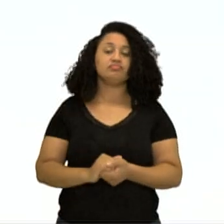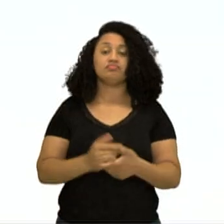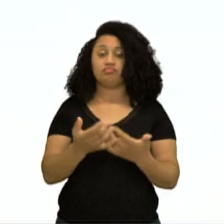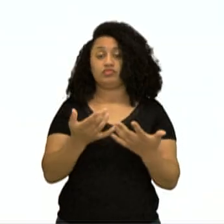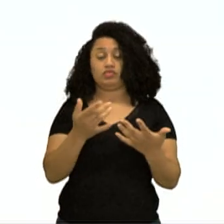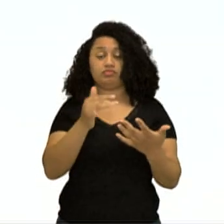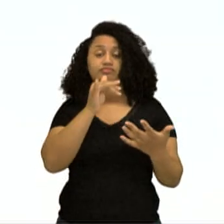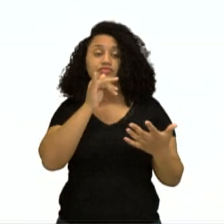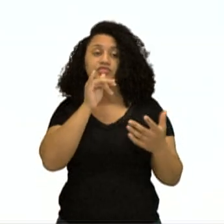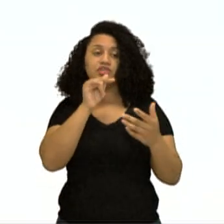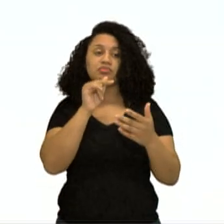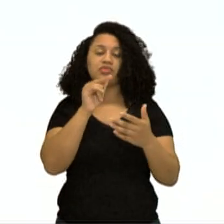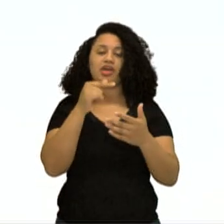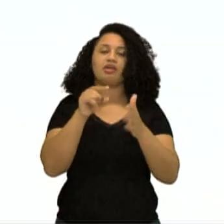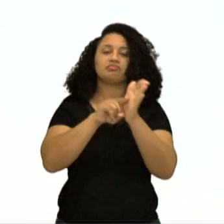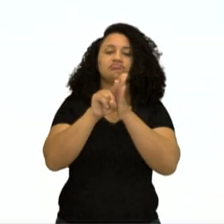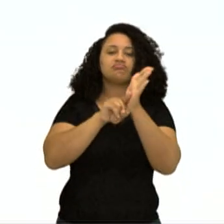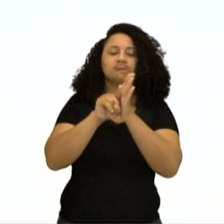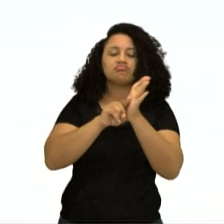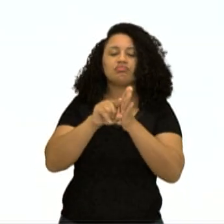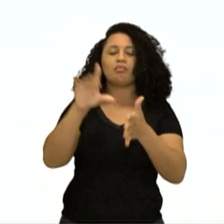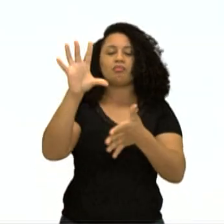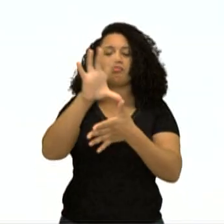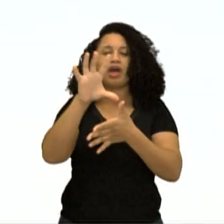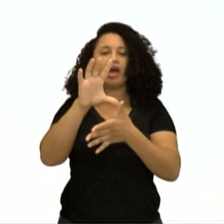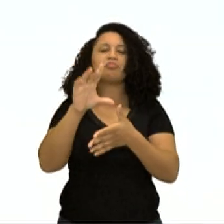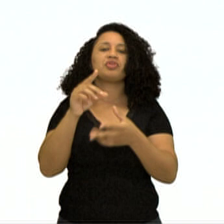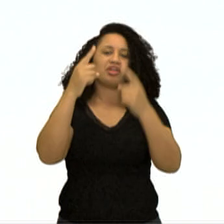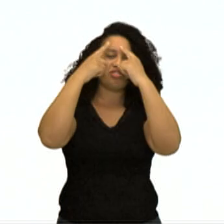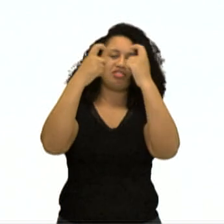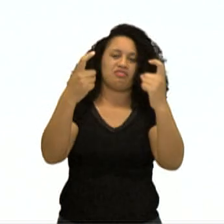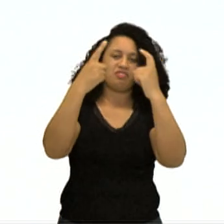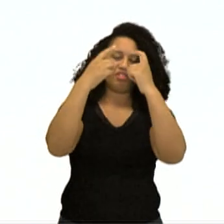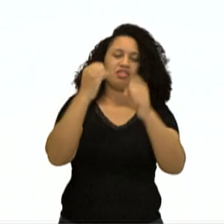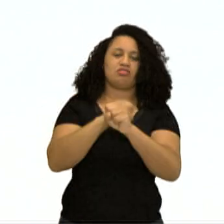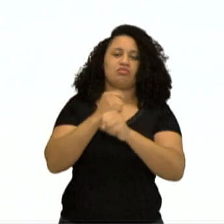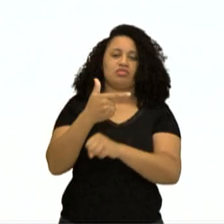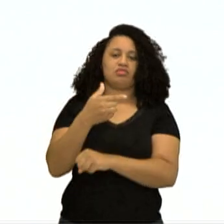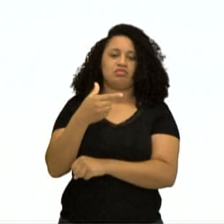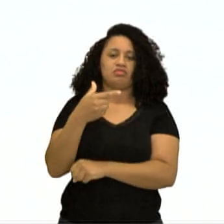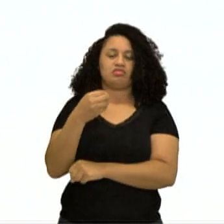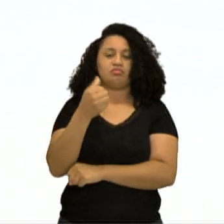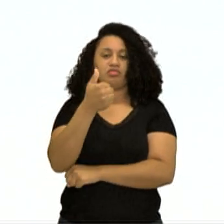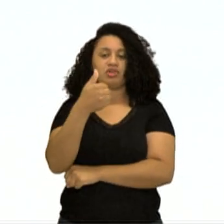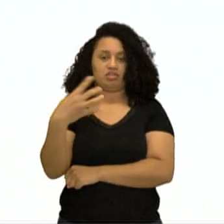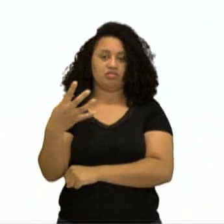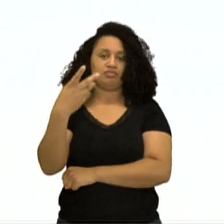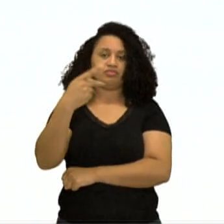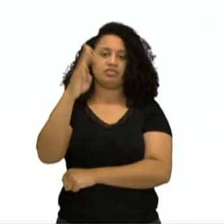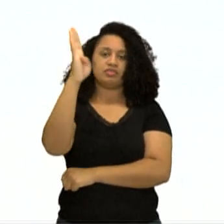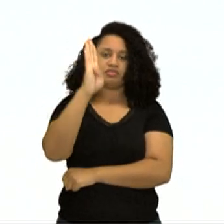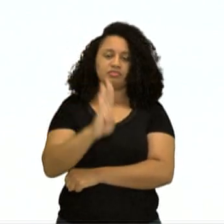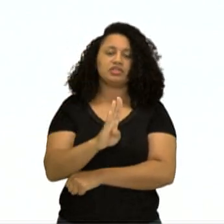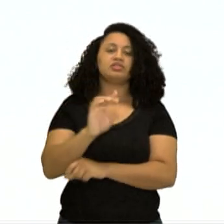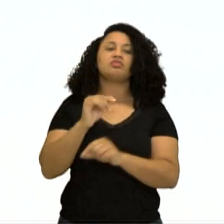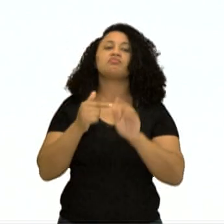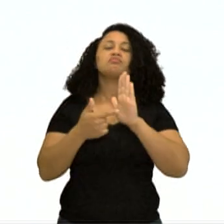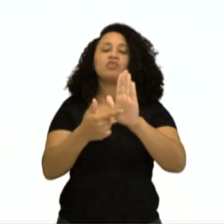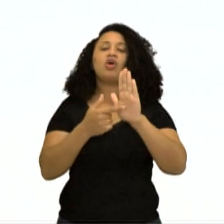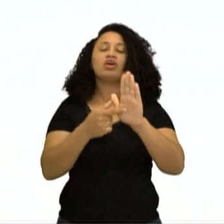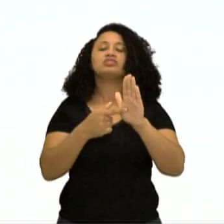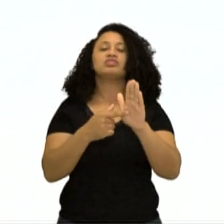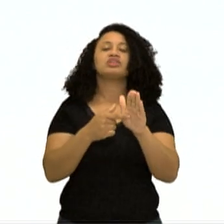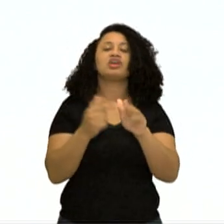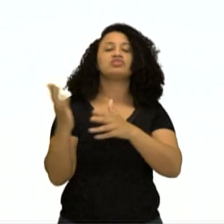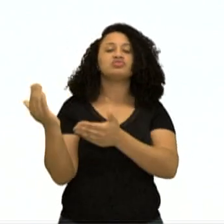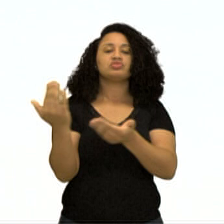exemplo, este estudo do mapa da violência de 2014 no Brasil, que mostra o assassinato de jovens no